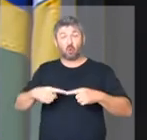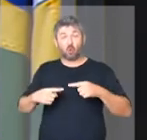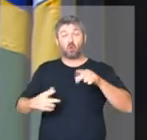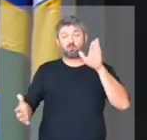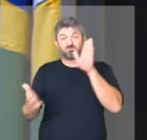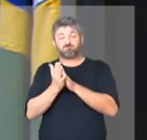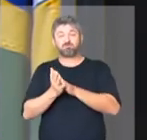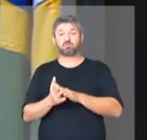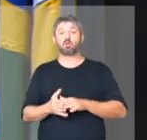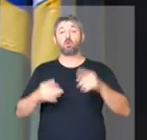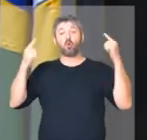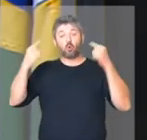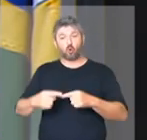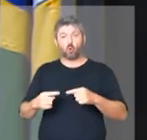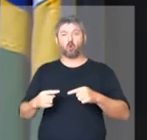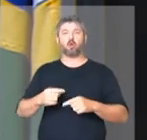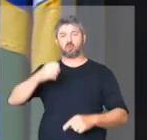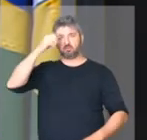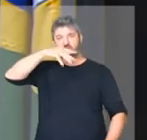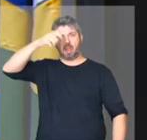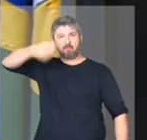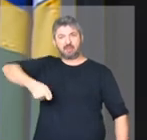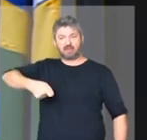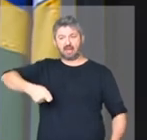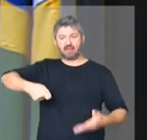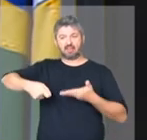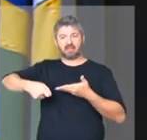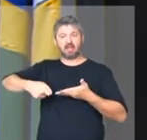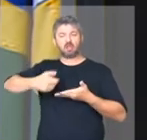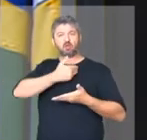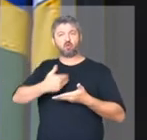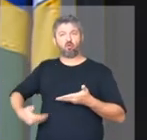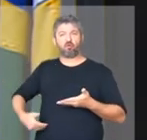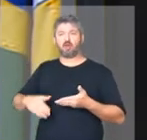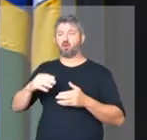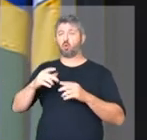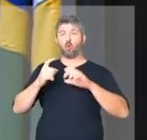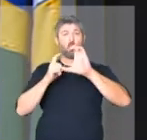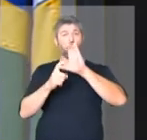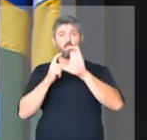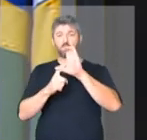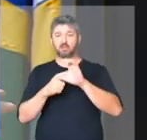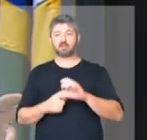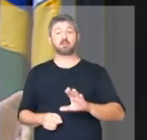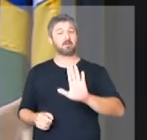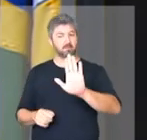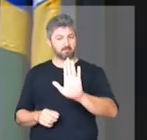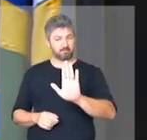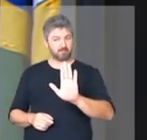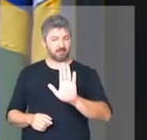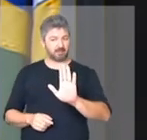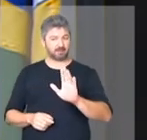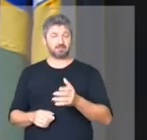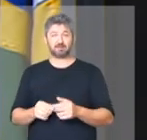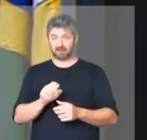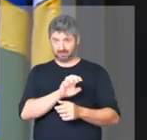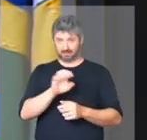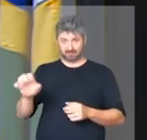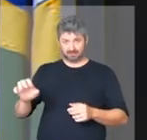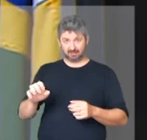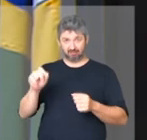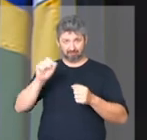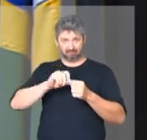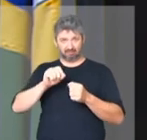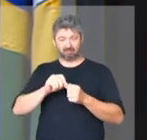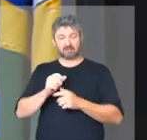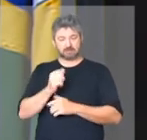contra as arbitrariedades da ditadura comunista. Mas a esquerda nunca fará a minha culpa